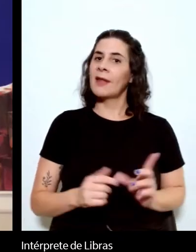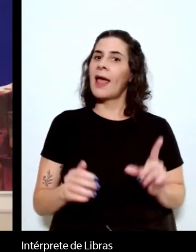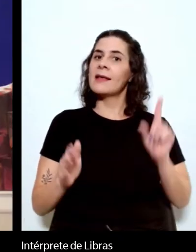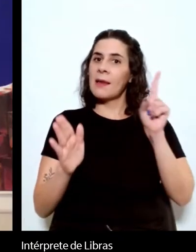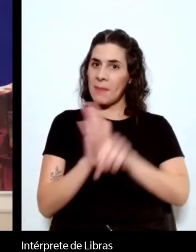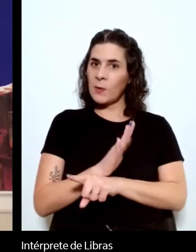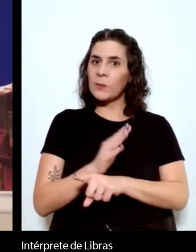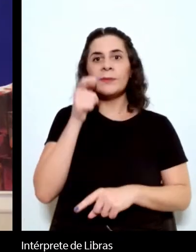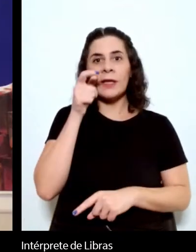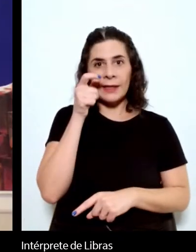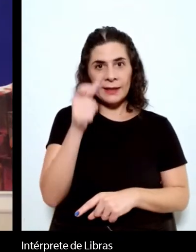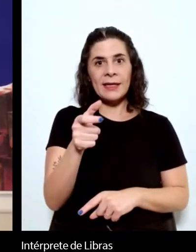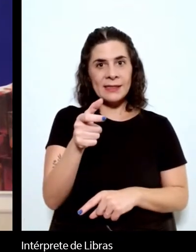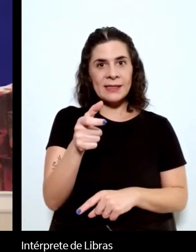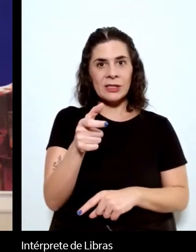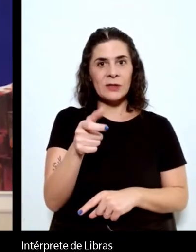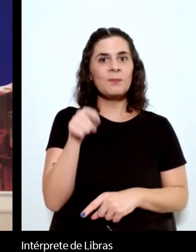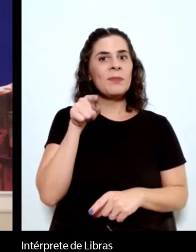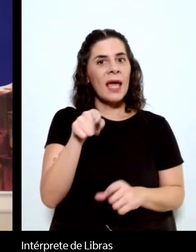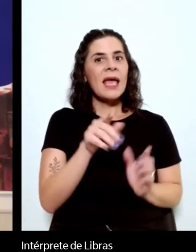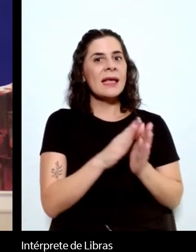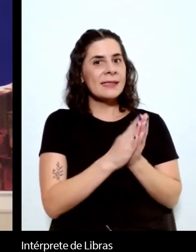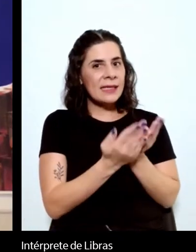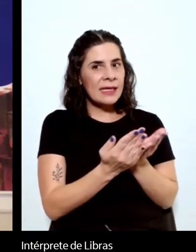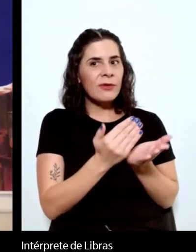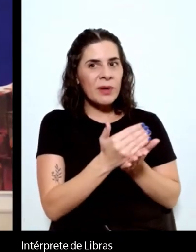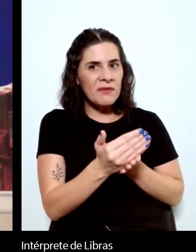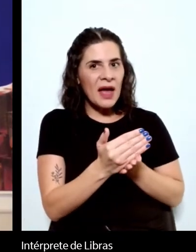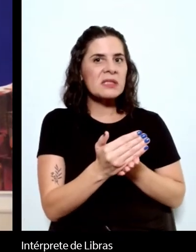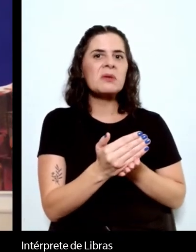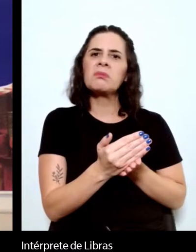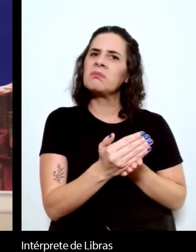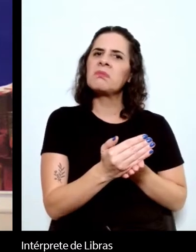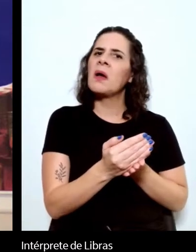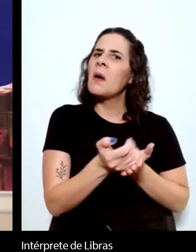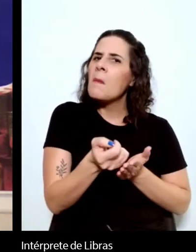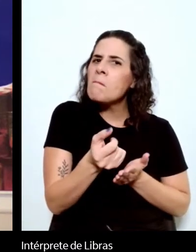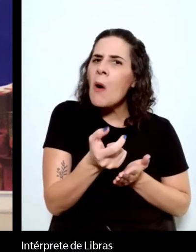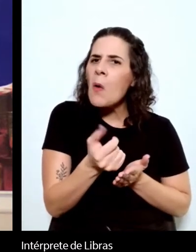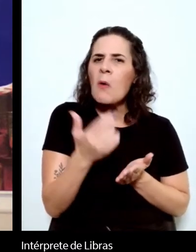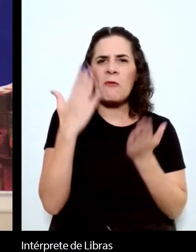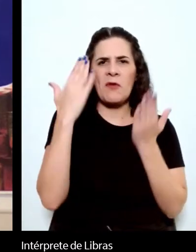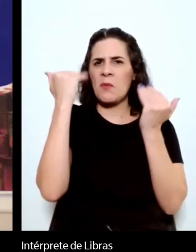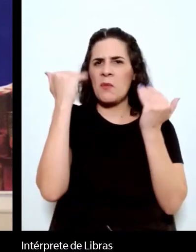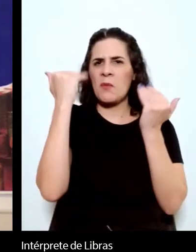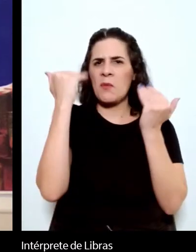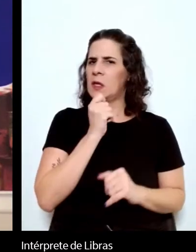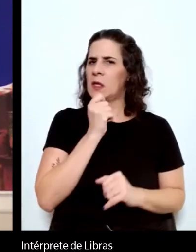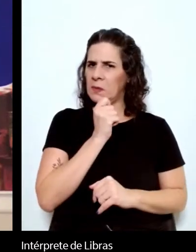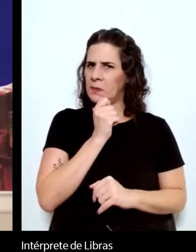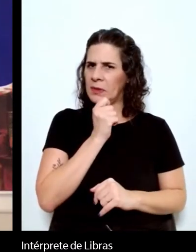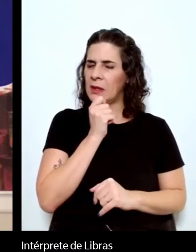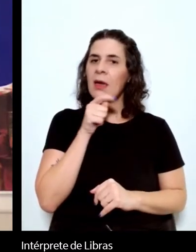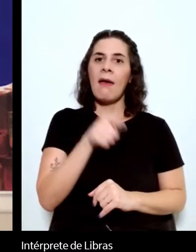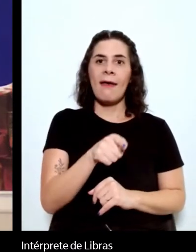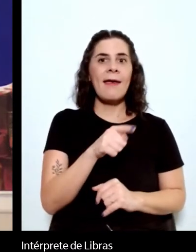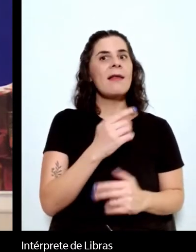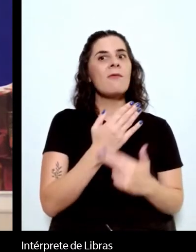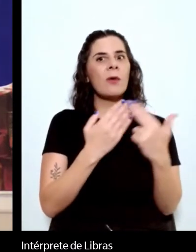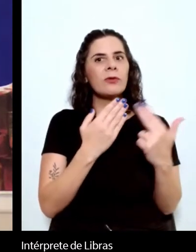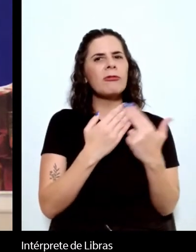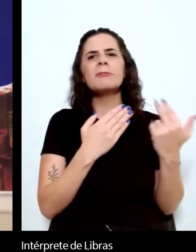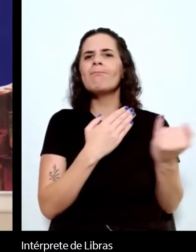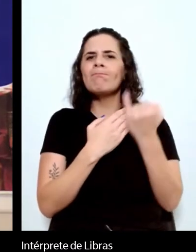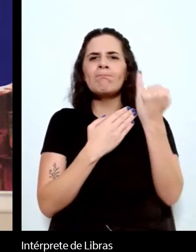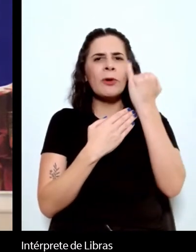e é muito positivo na presença do Machado como autor fundamental da modernidade. Agora,